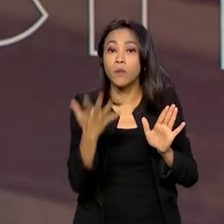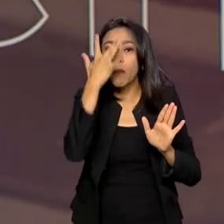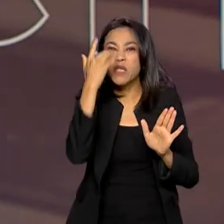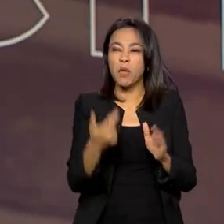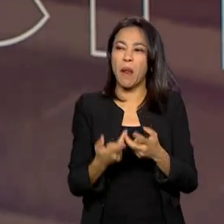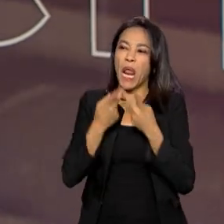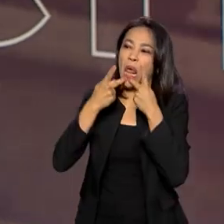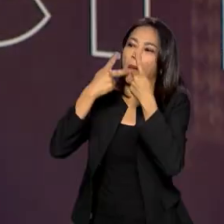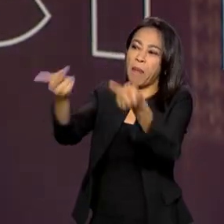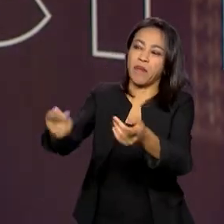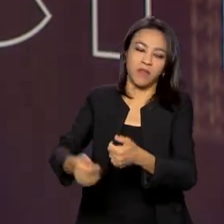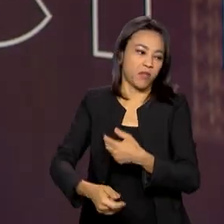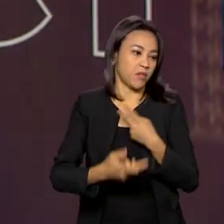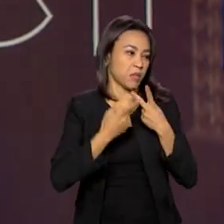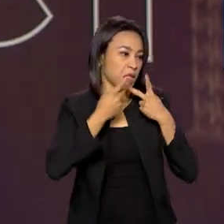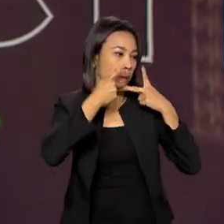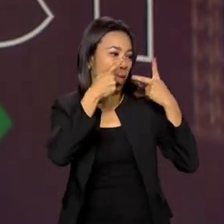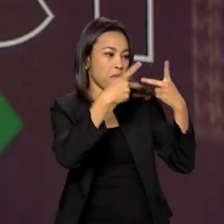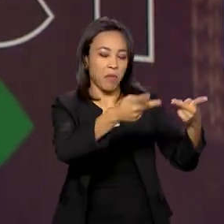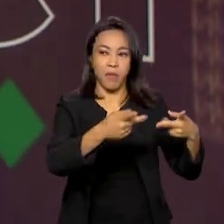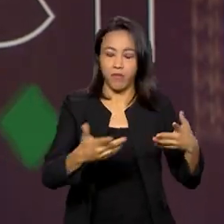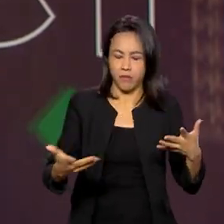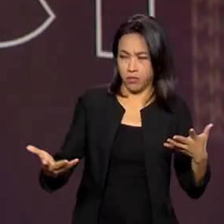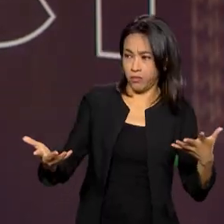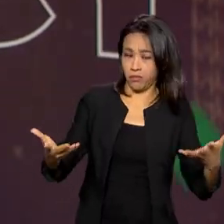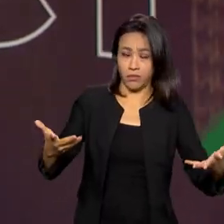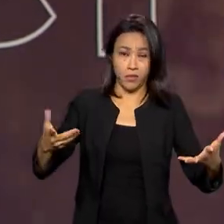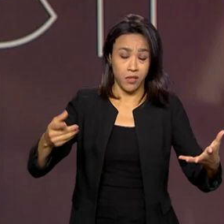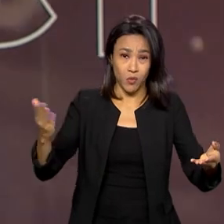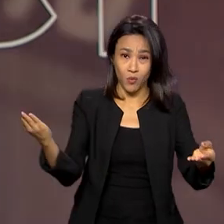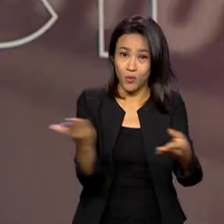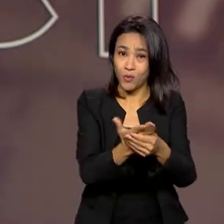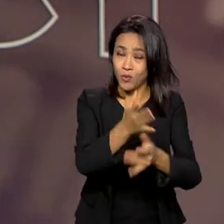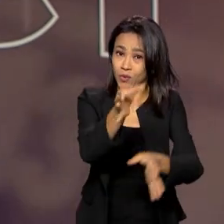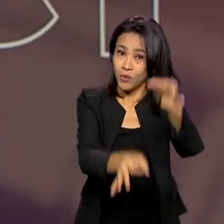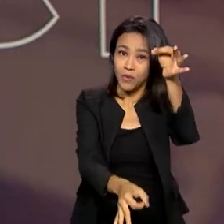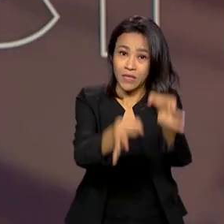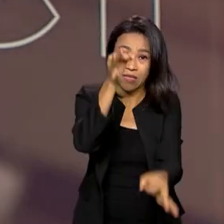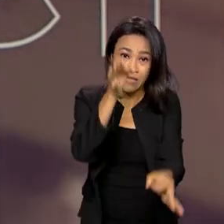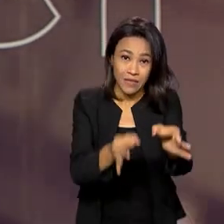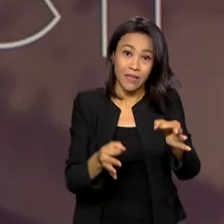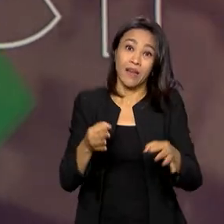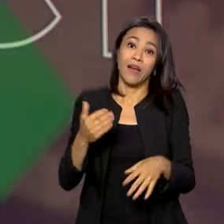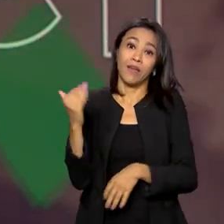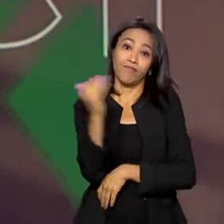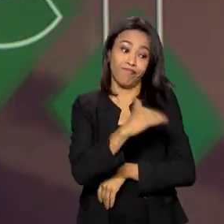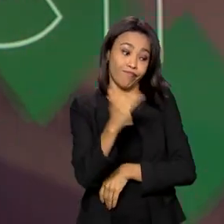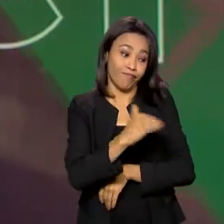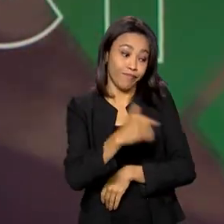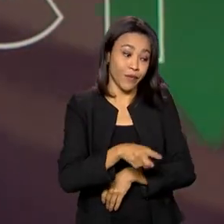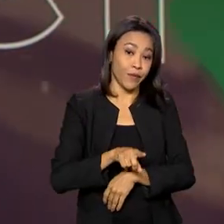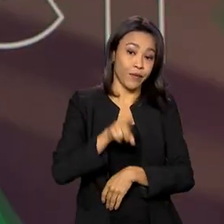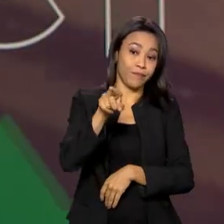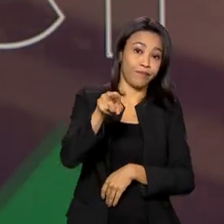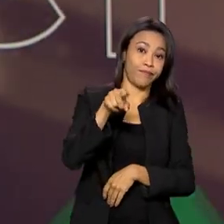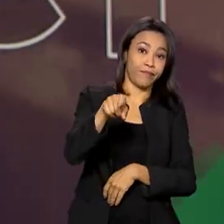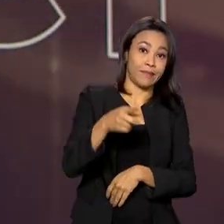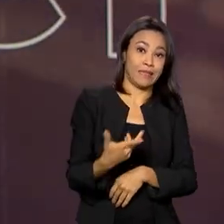mal de alguém e isso se torna um processo judicial. O Ministério é chamado para resgatar